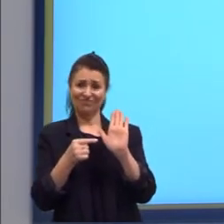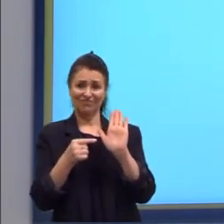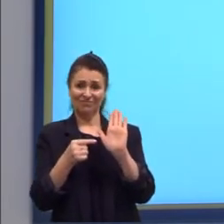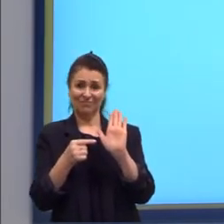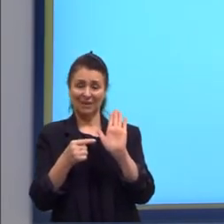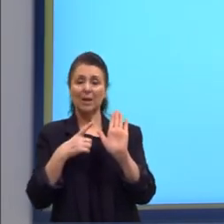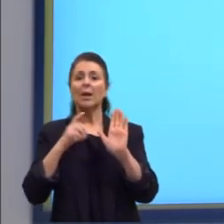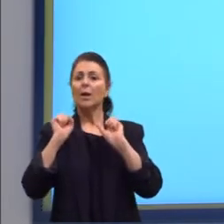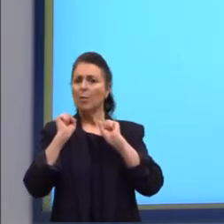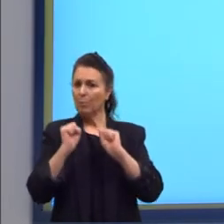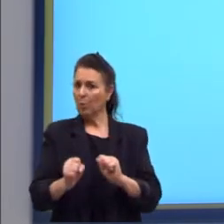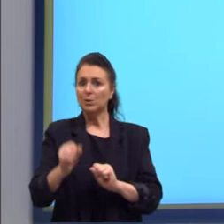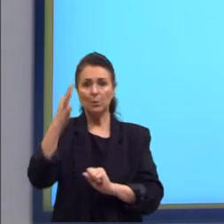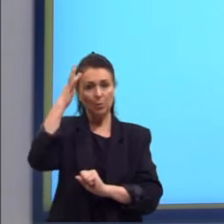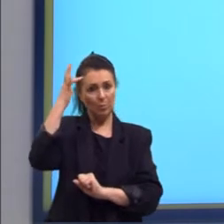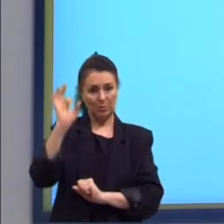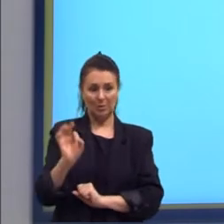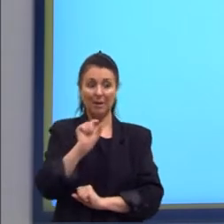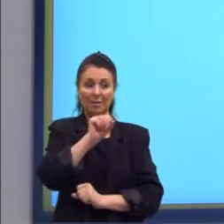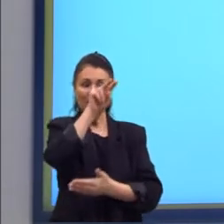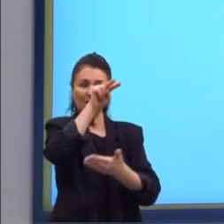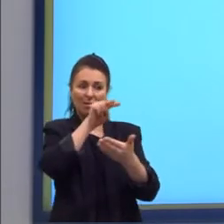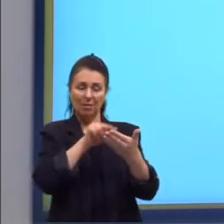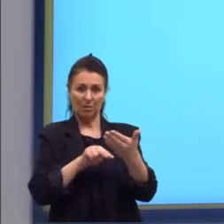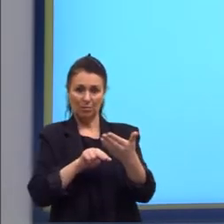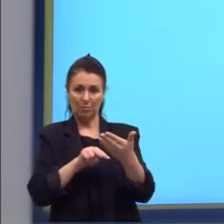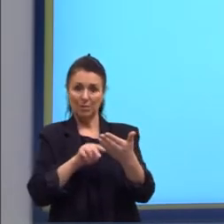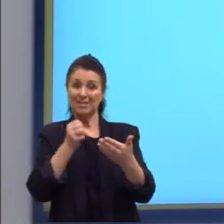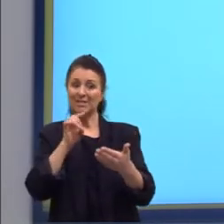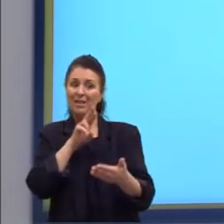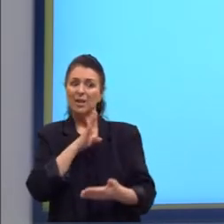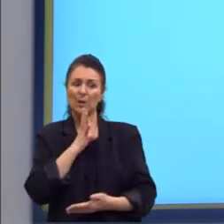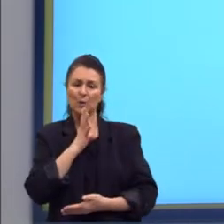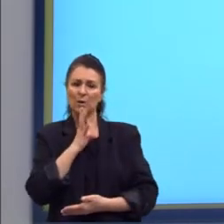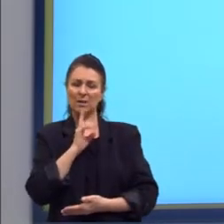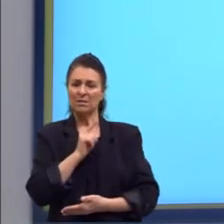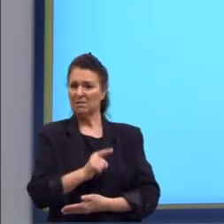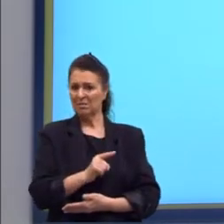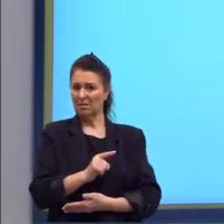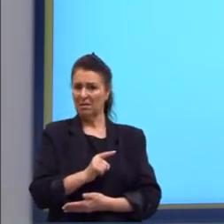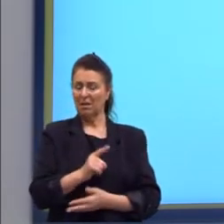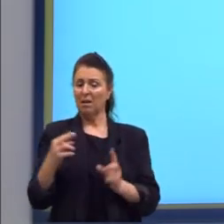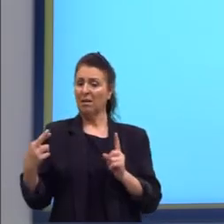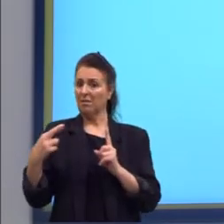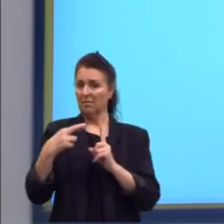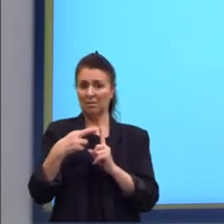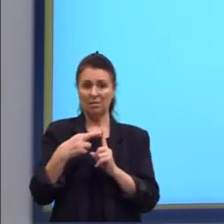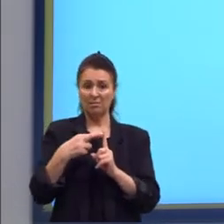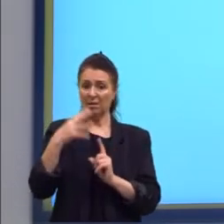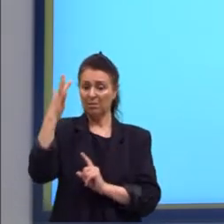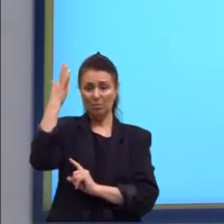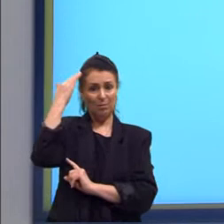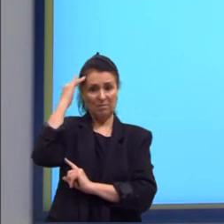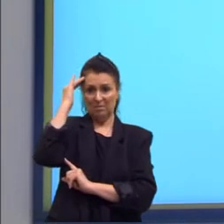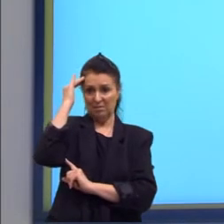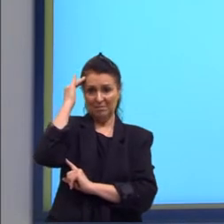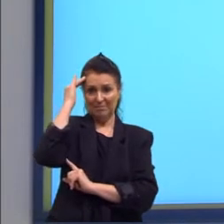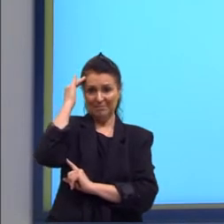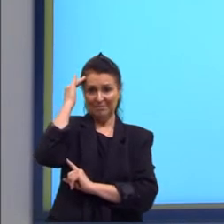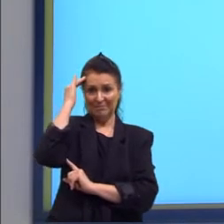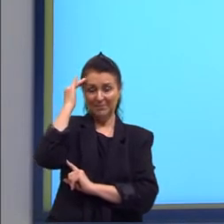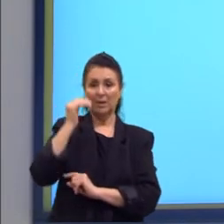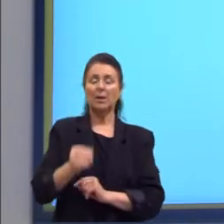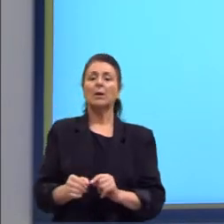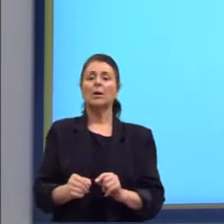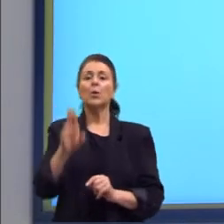não ser compreendida pelo leitor se ele não conhecer a referência. Ou seja, eu